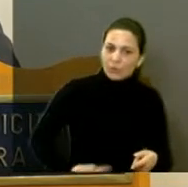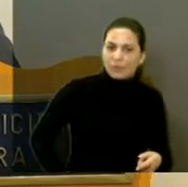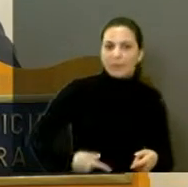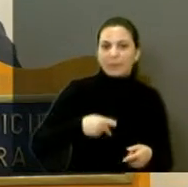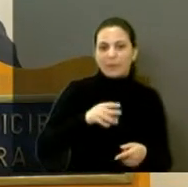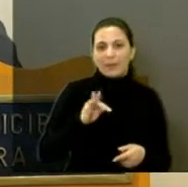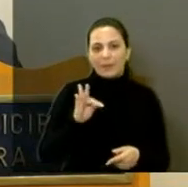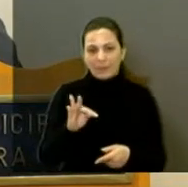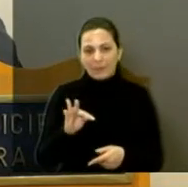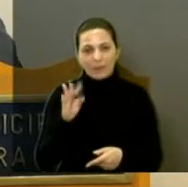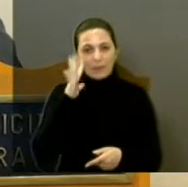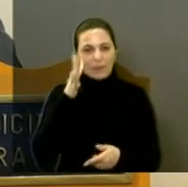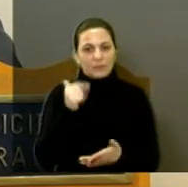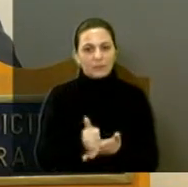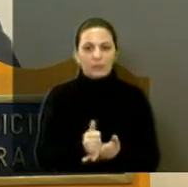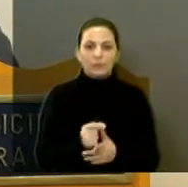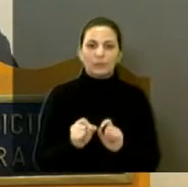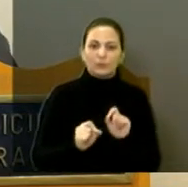uma decisão.